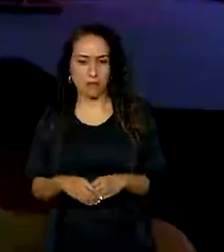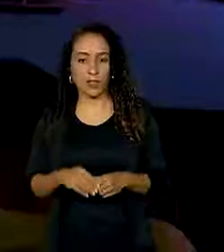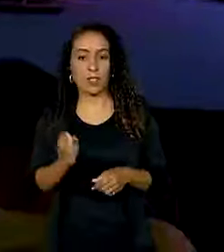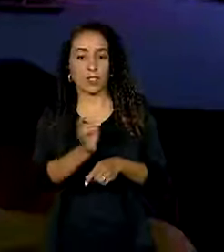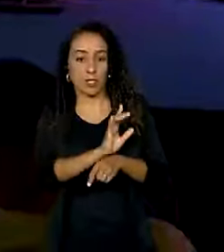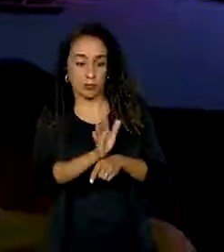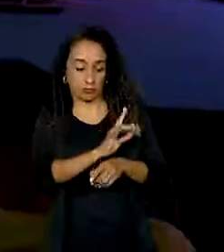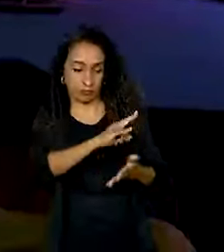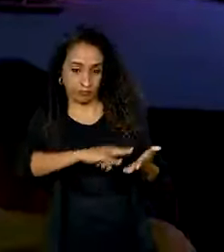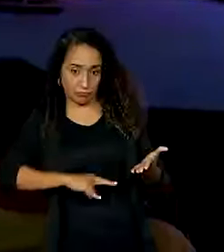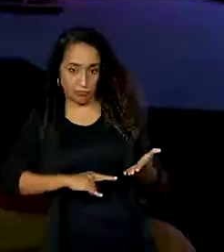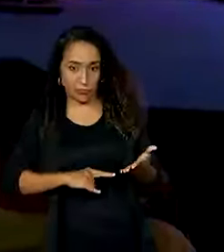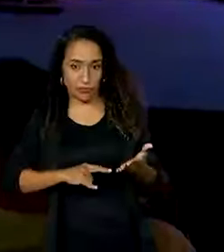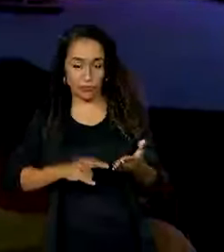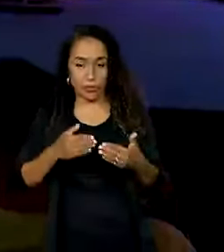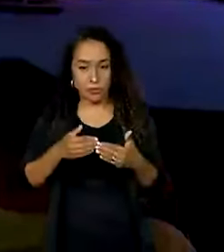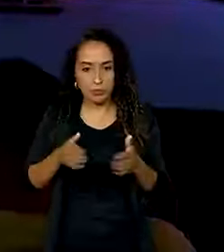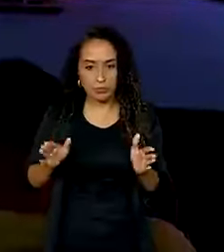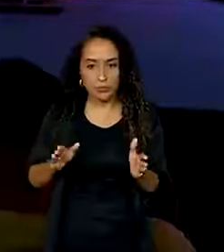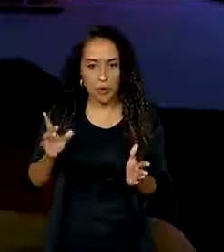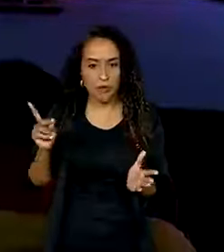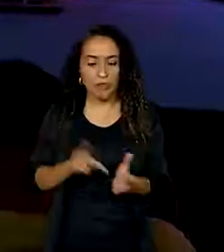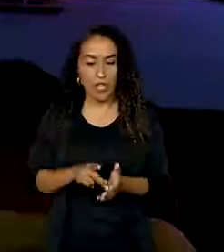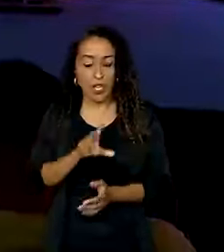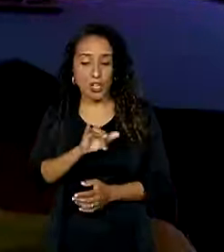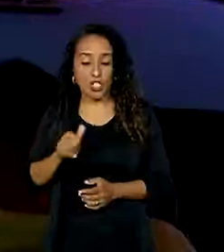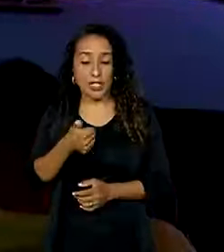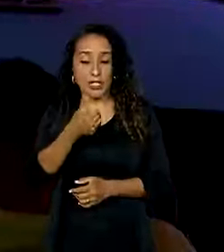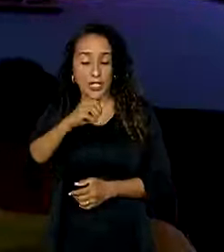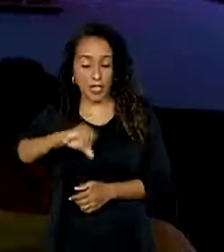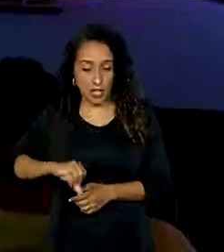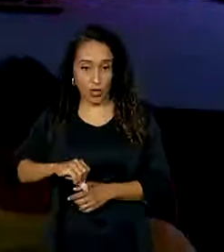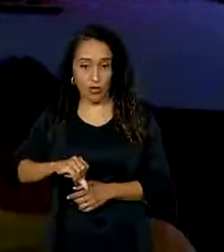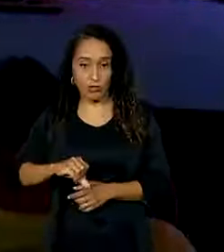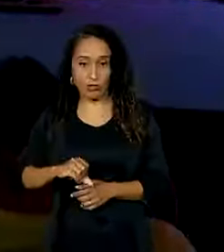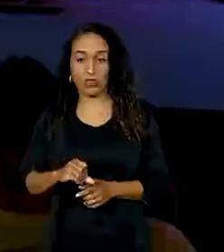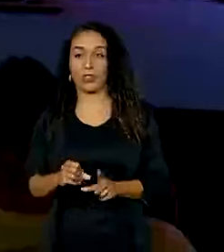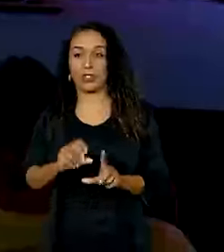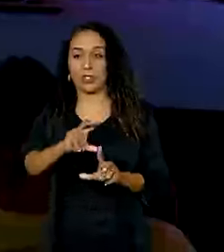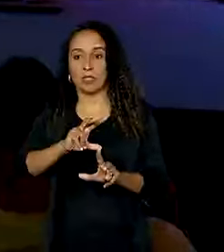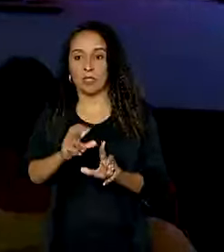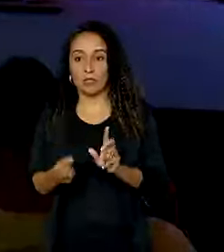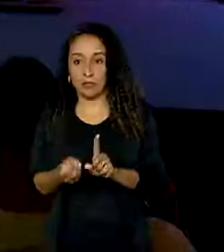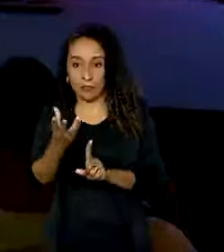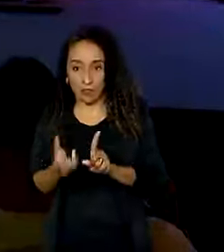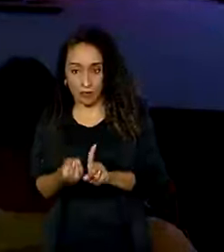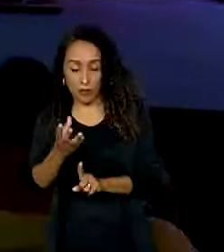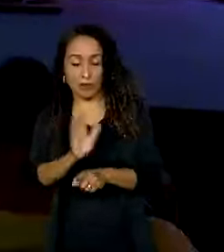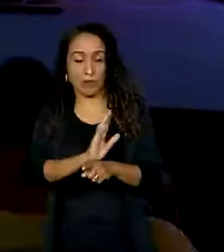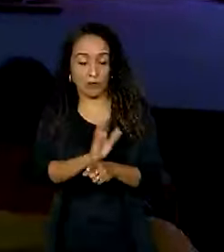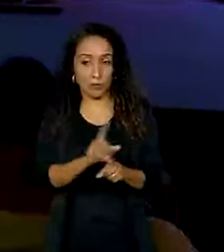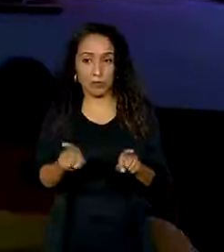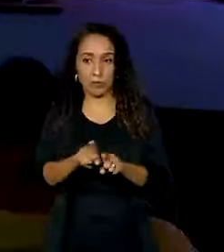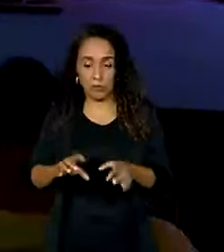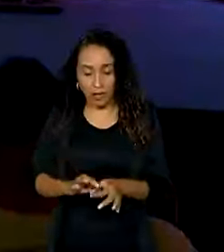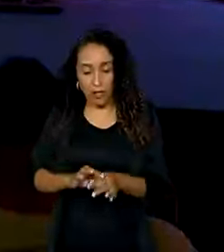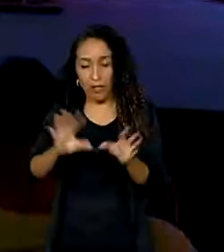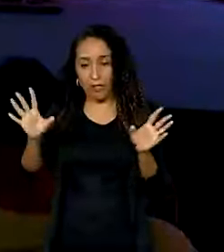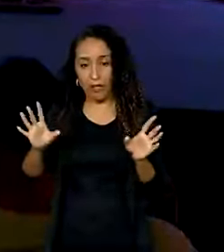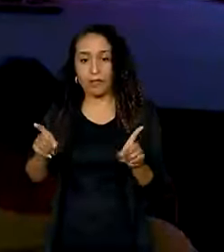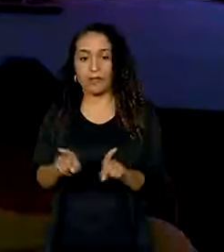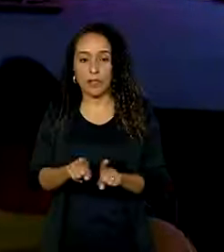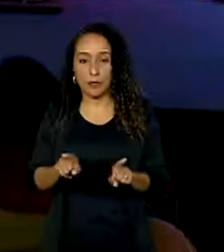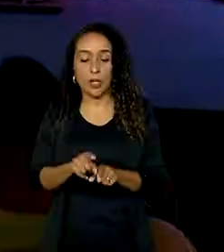Desintrusão estreia oficialmente no próximo dia 19, no canal GOV. O filme também ficará disponível nos